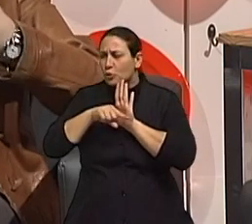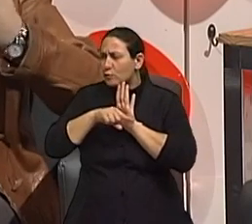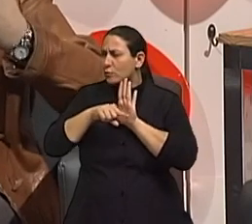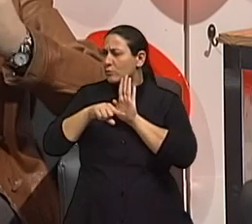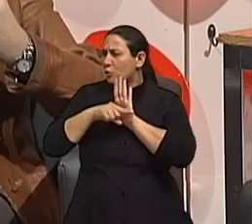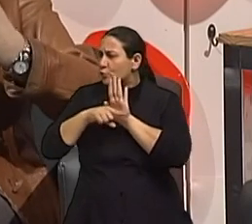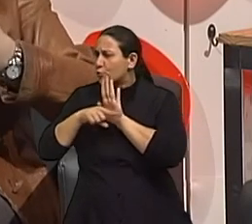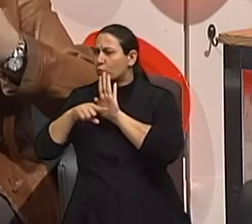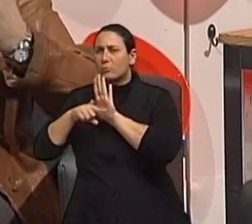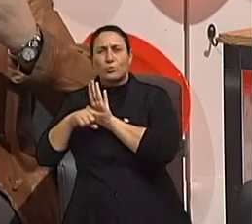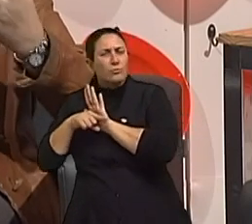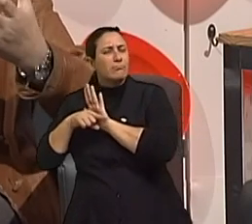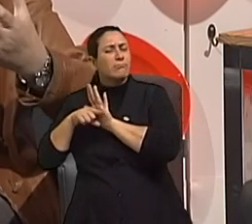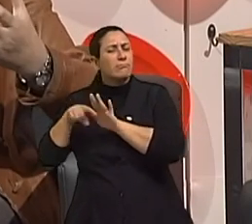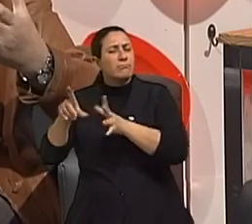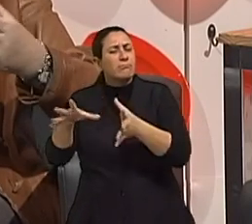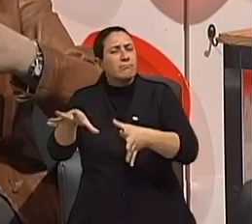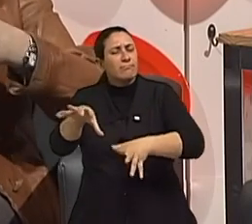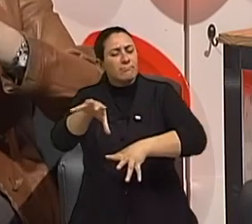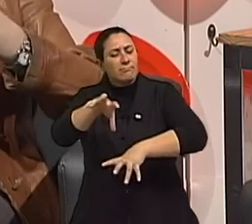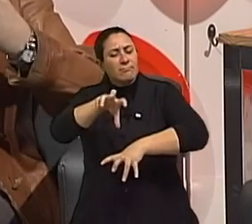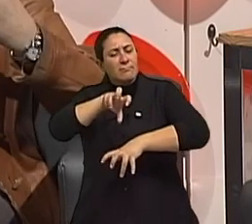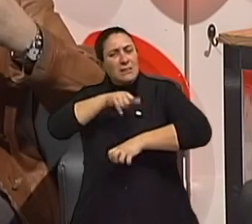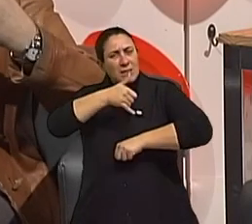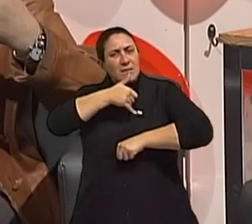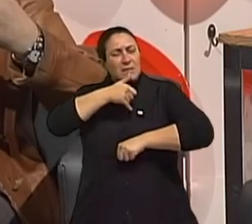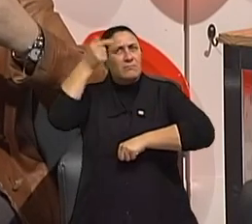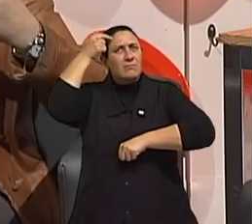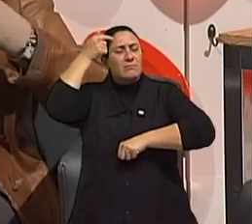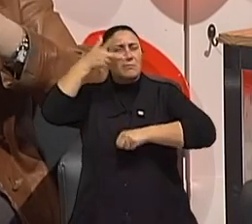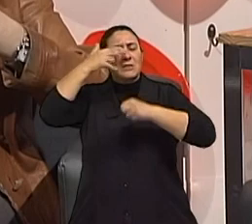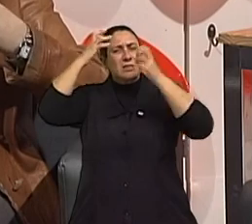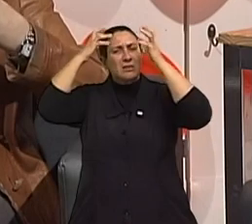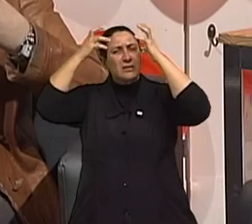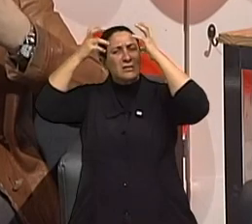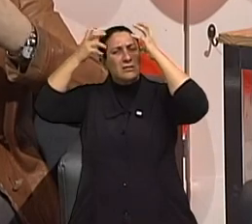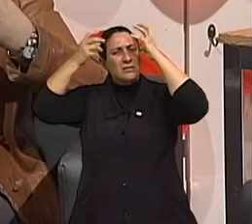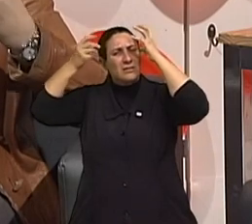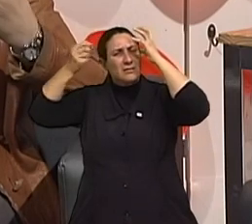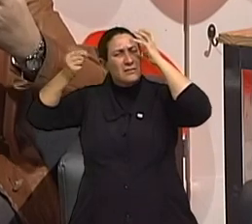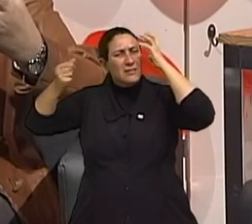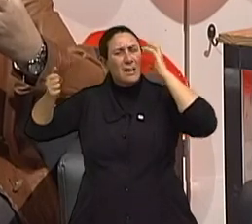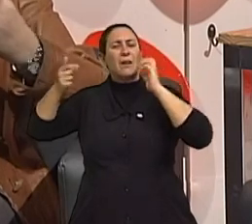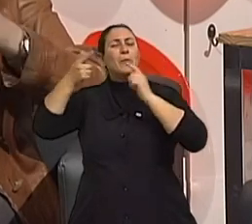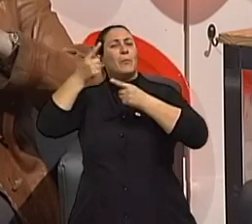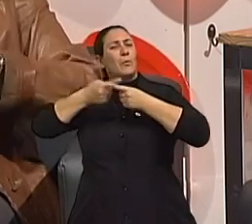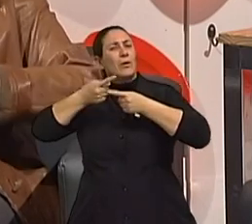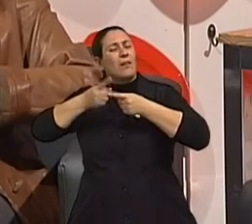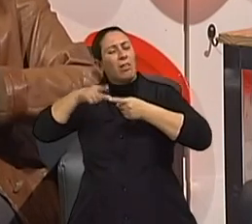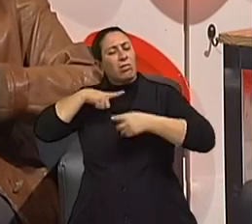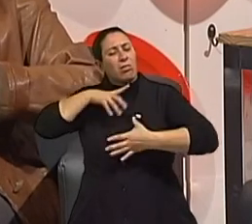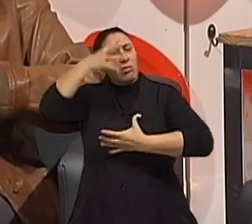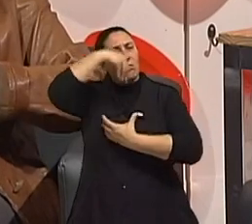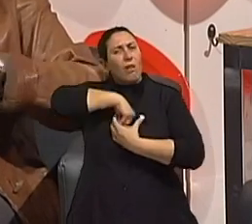essa tristeza vai dominando o estado mental, vai dominando a capacidade, inclusive, biológica de